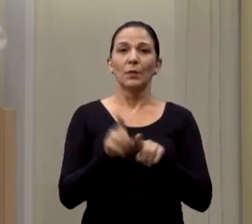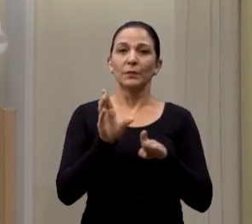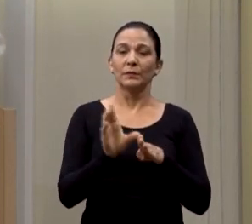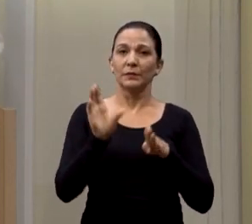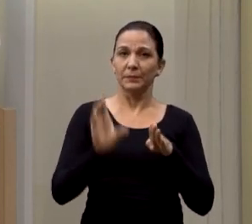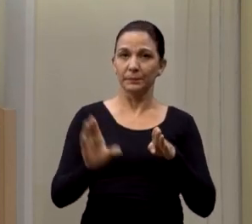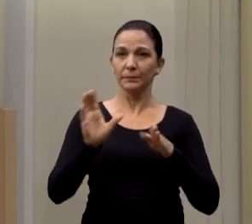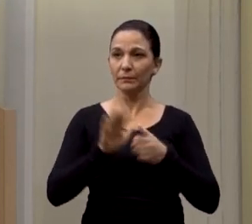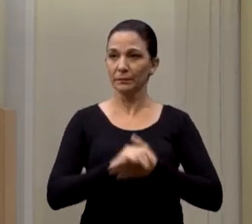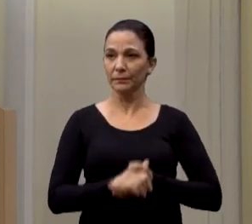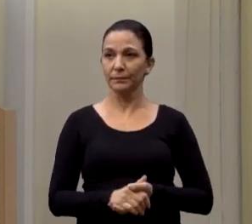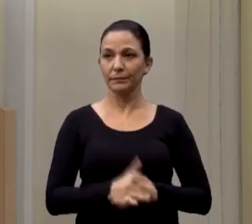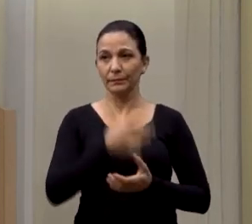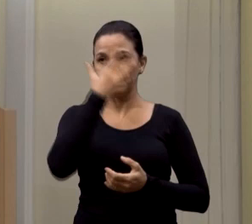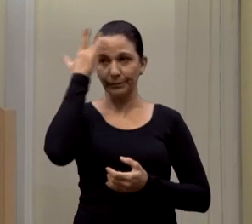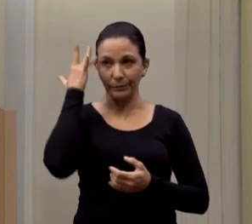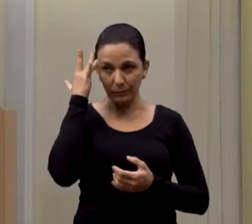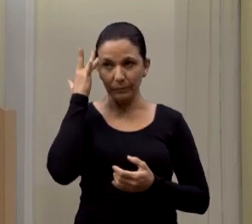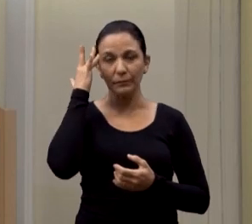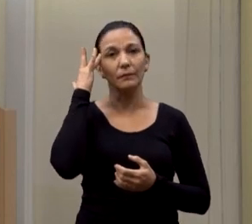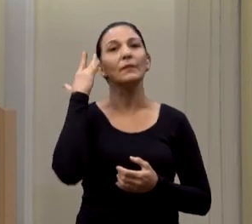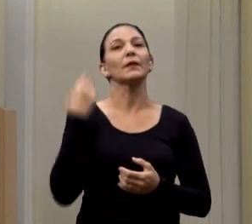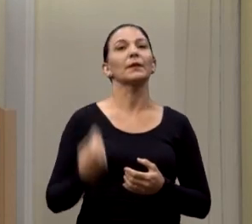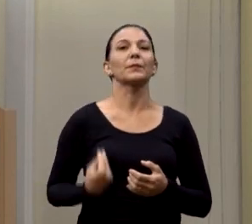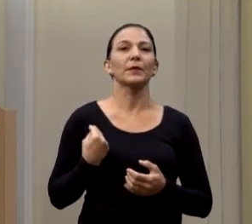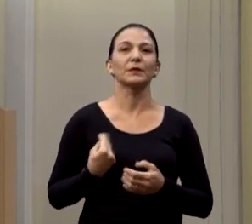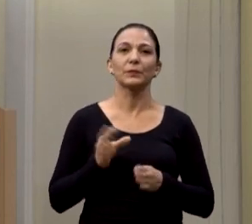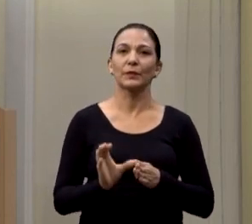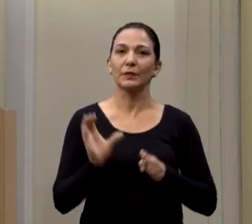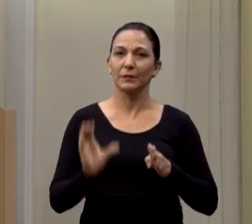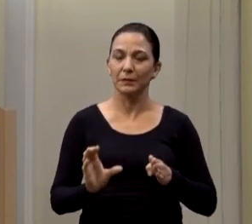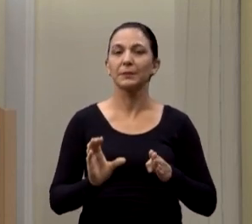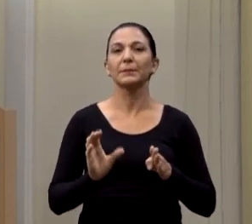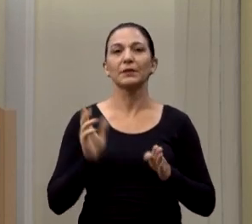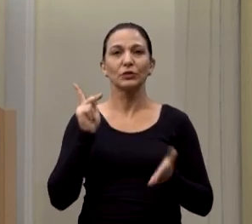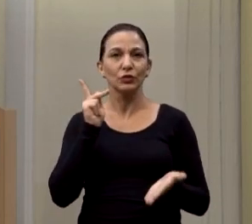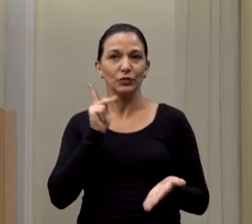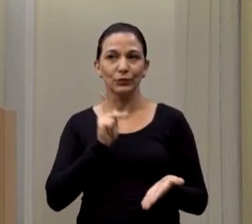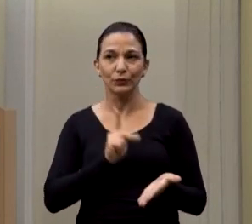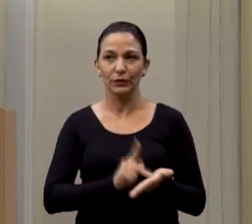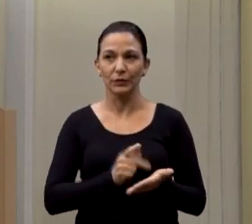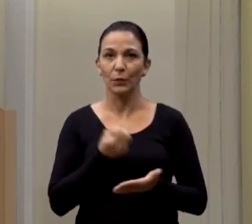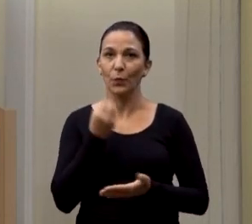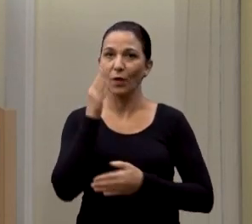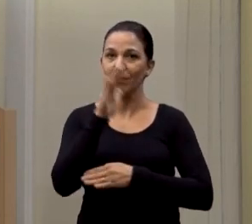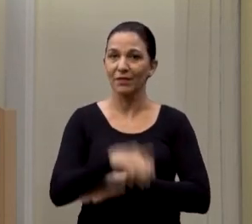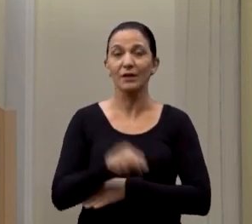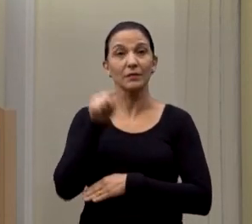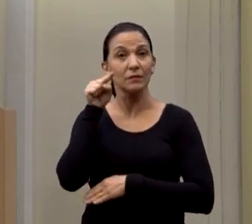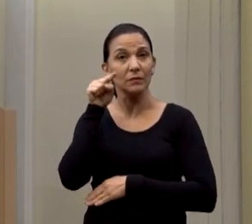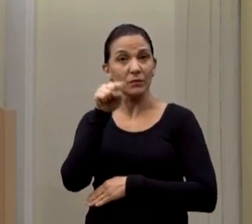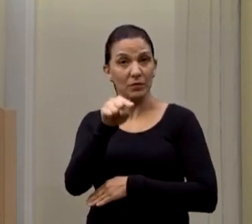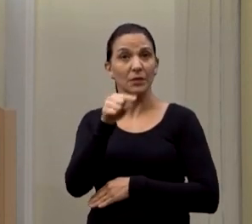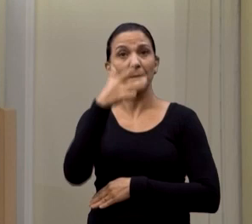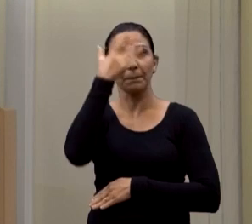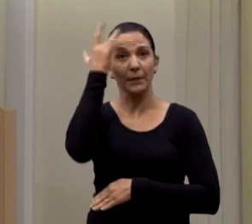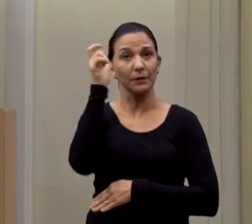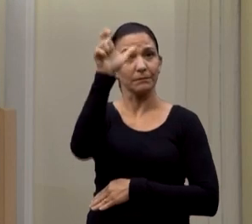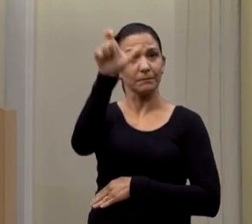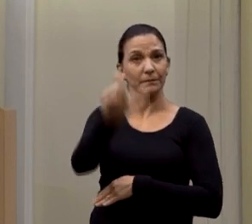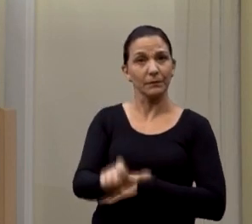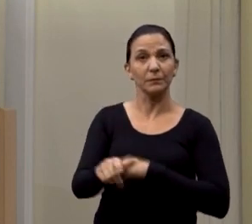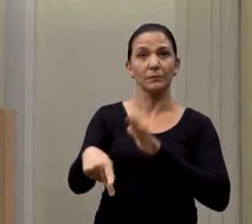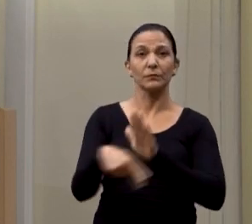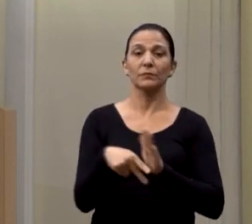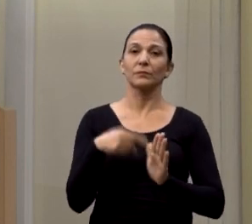terceirizados, todos aqueles que compõem a Câmara Municipal de Araraquara. Meu boa tarde a você, munícipe, cidadão